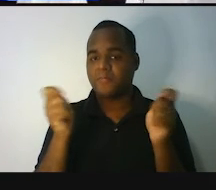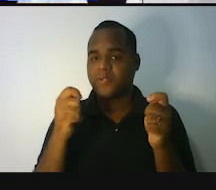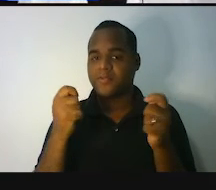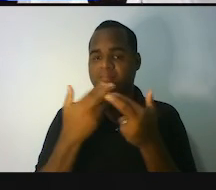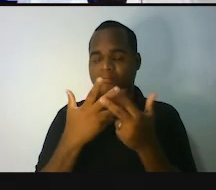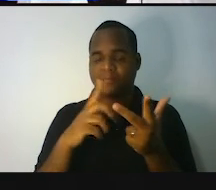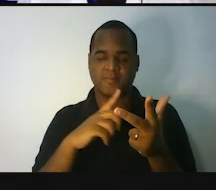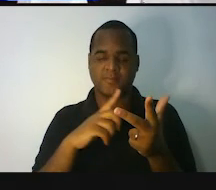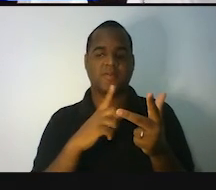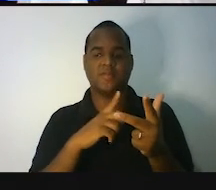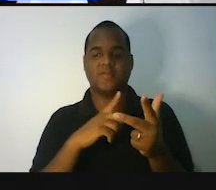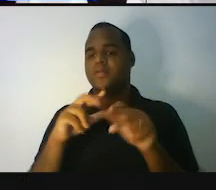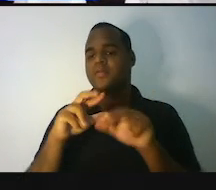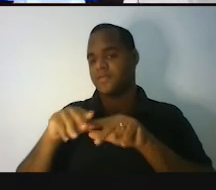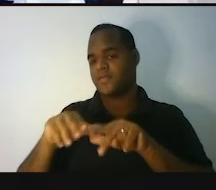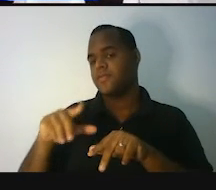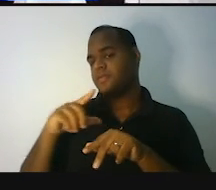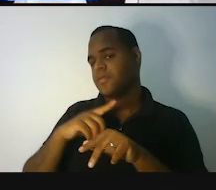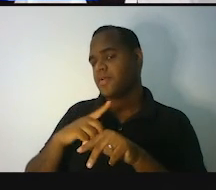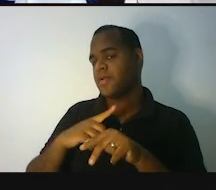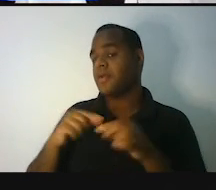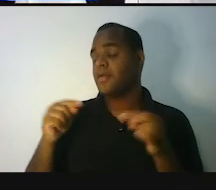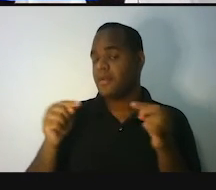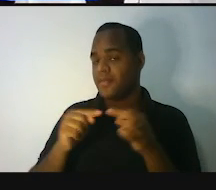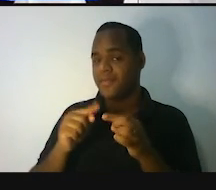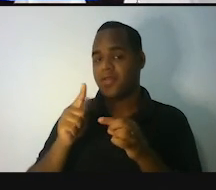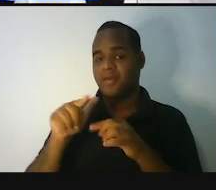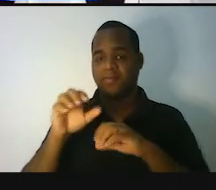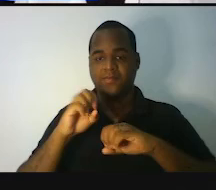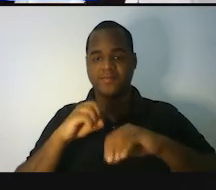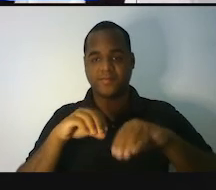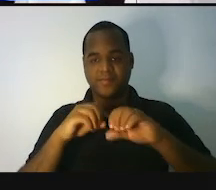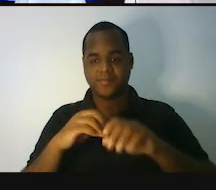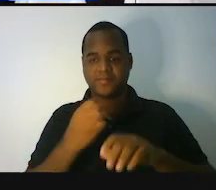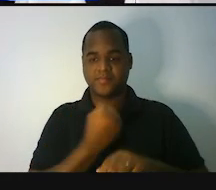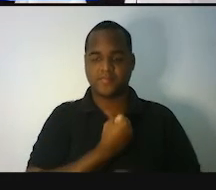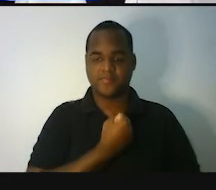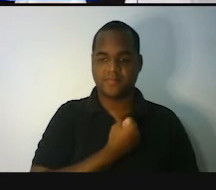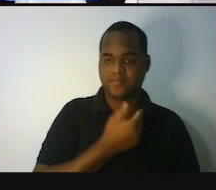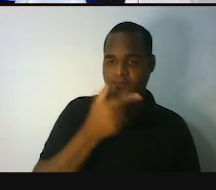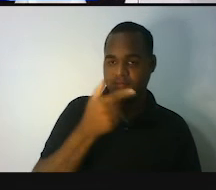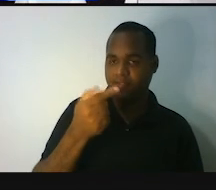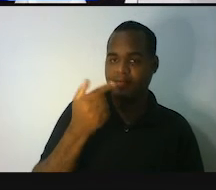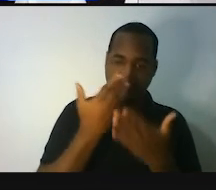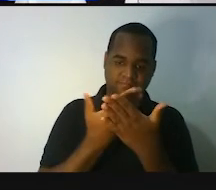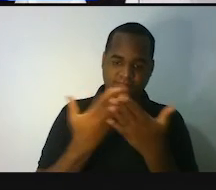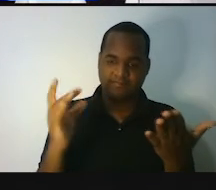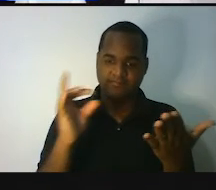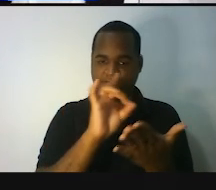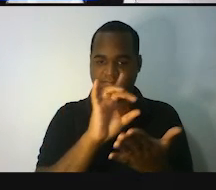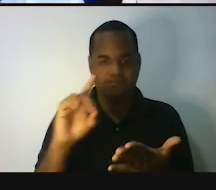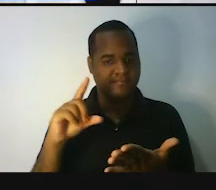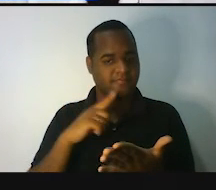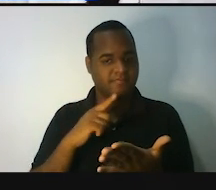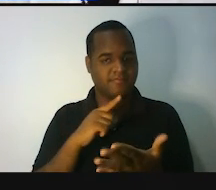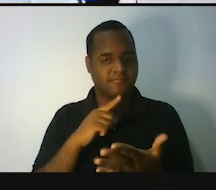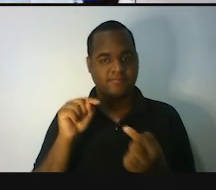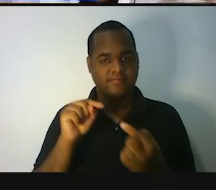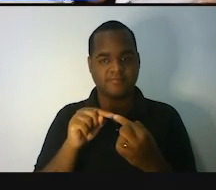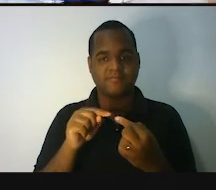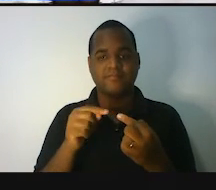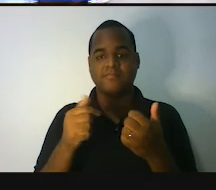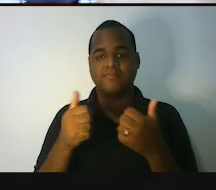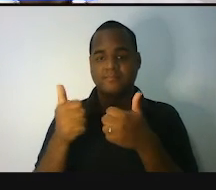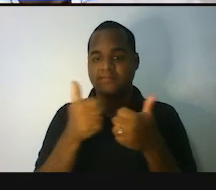isso que eu trouxe essas coisas para a aula, para essa aula de número sete para vocês, tá bom? Então,